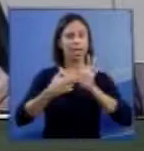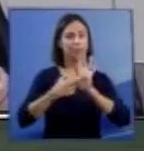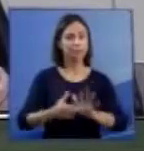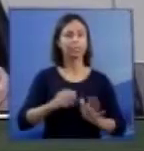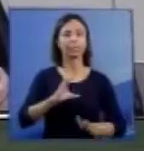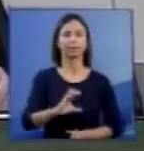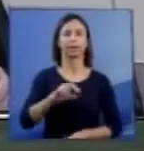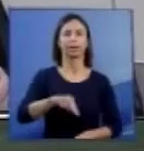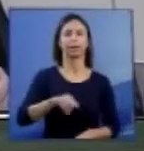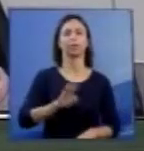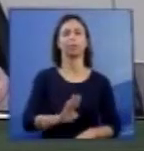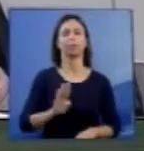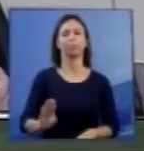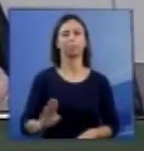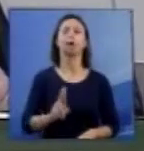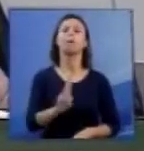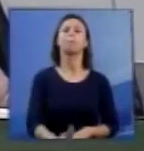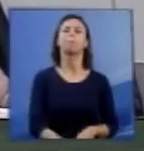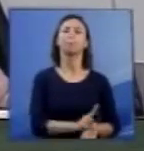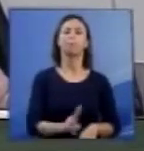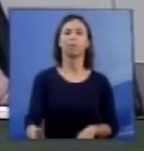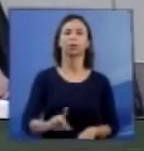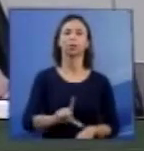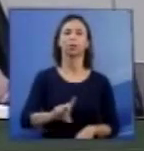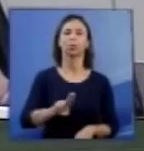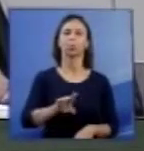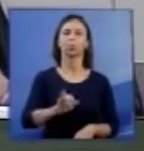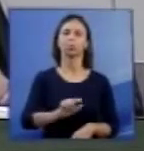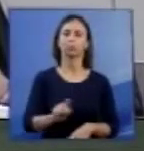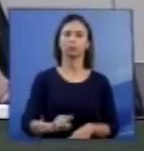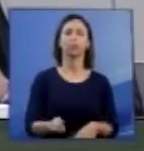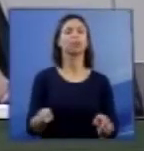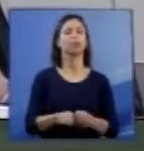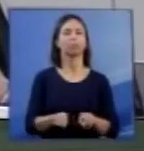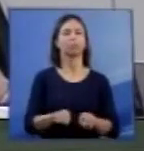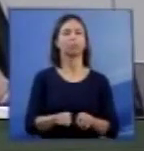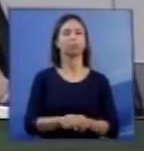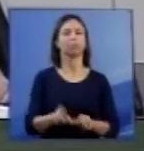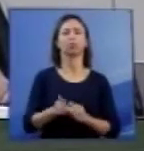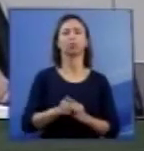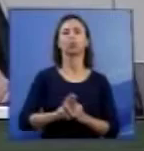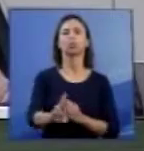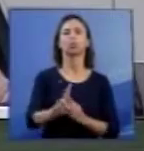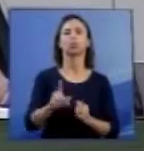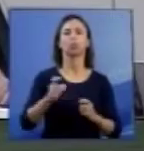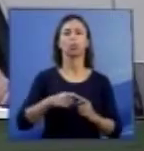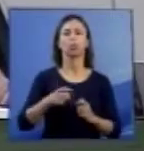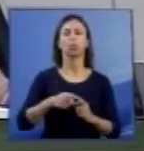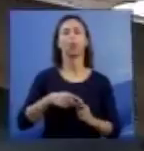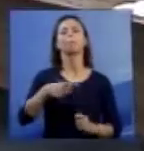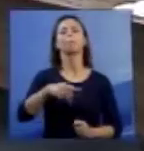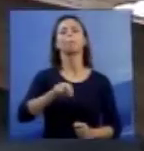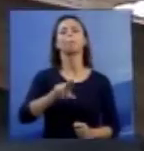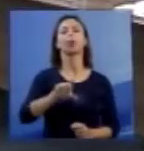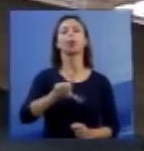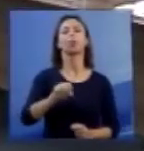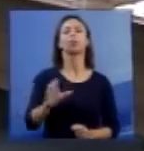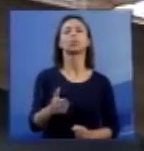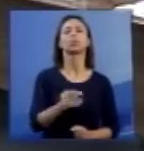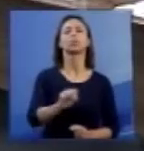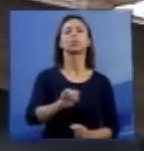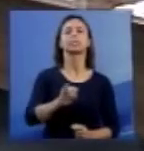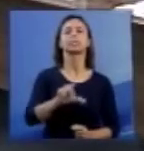padre Luiz Antônio Bento e também ao doutor Paulo Silveira Martins Leão Júnior,